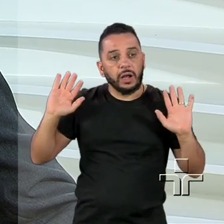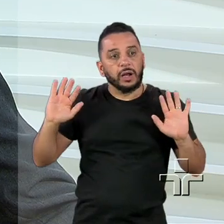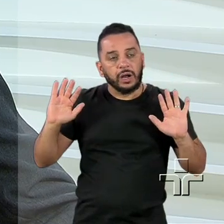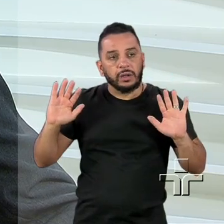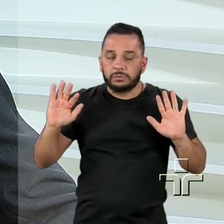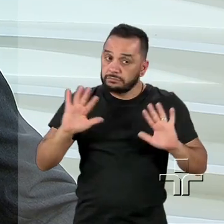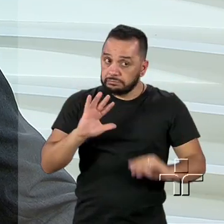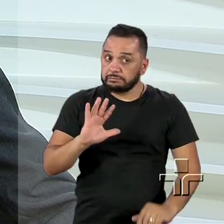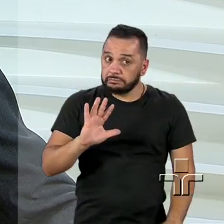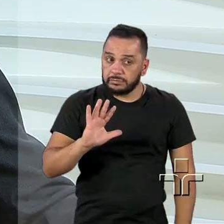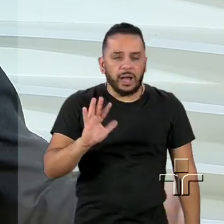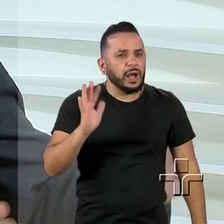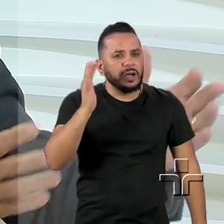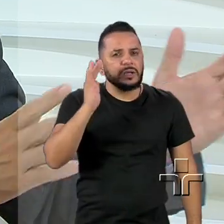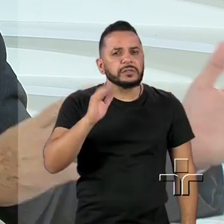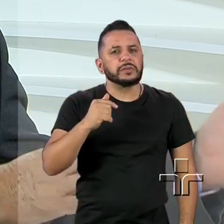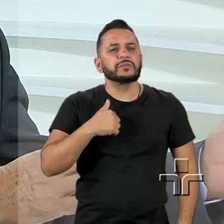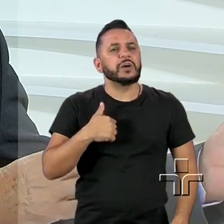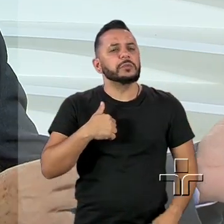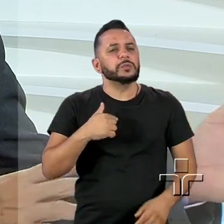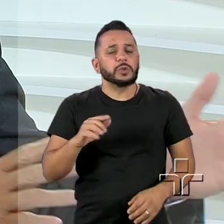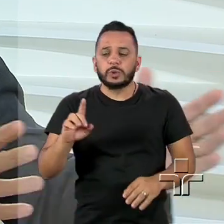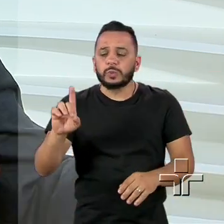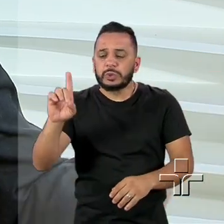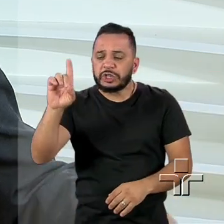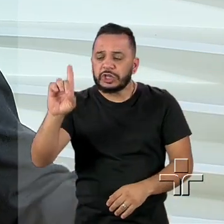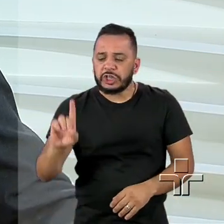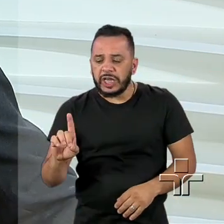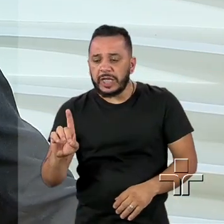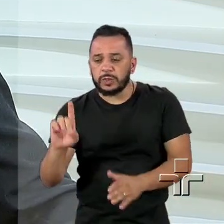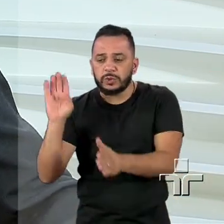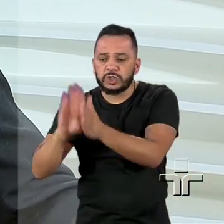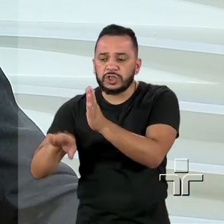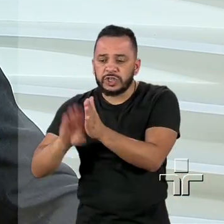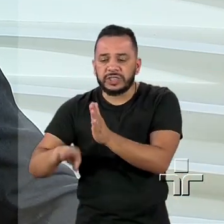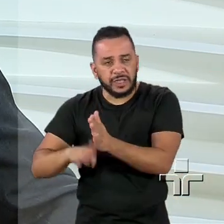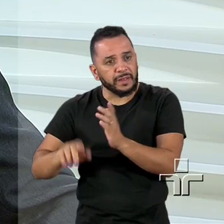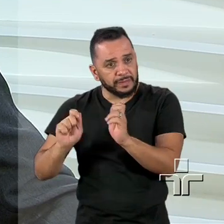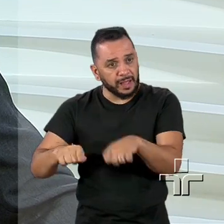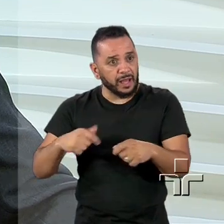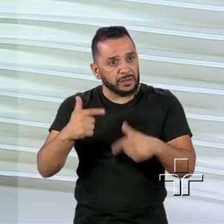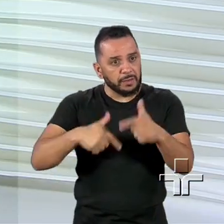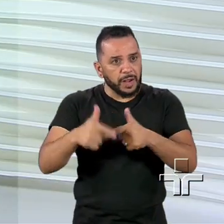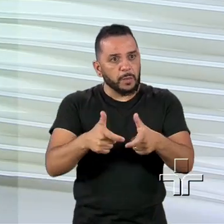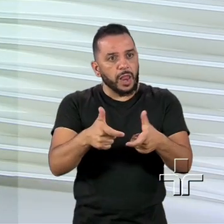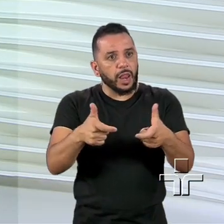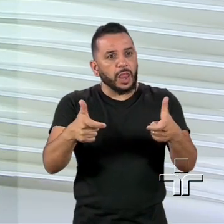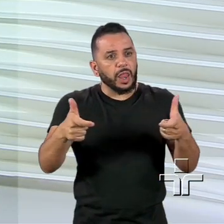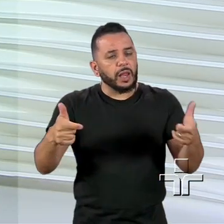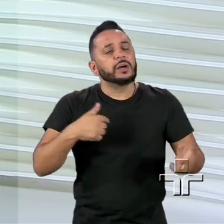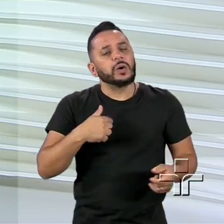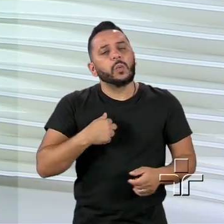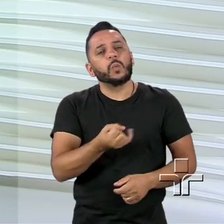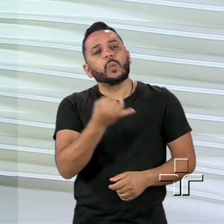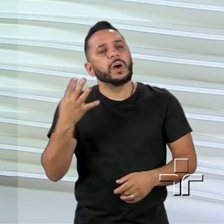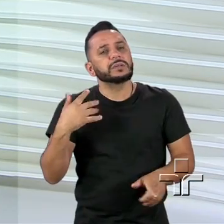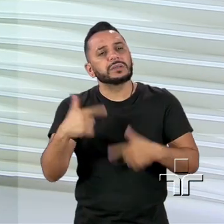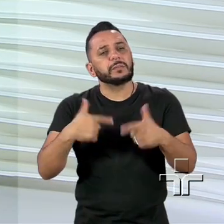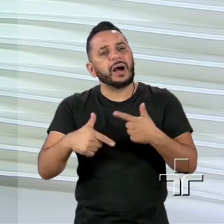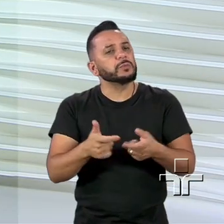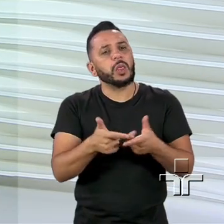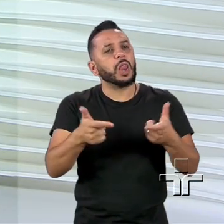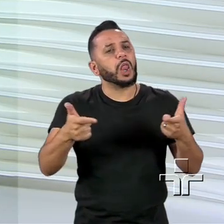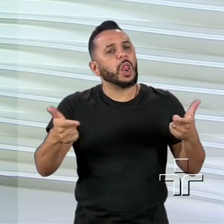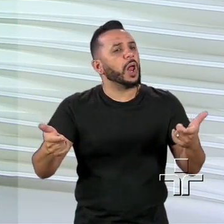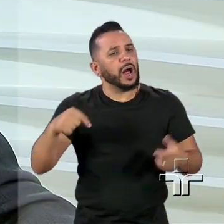Rubens, de que, olha, vamos tirar os direitos porque isso gera empregos. Quantos empregos geraram? Absolutamente não tem geração